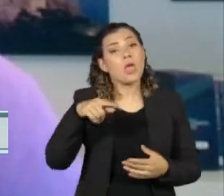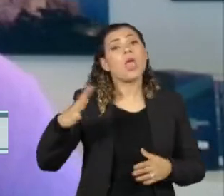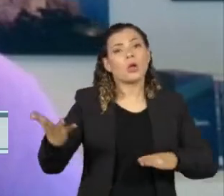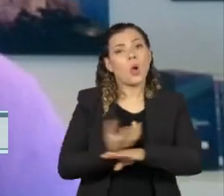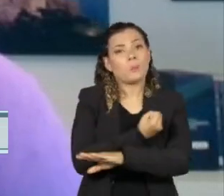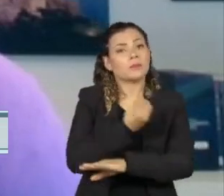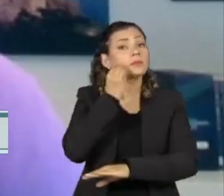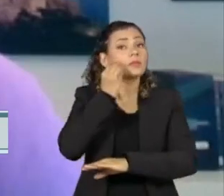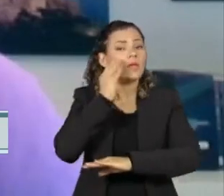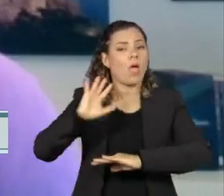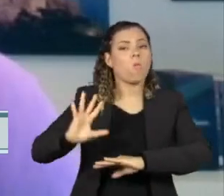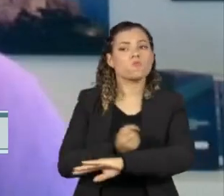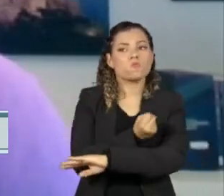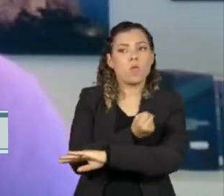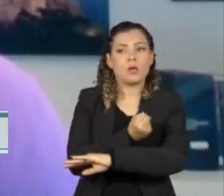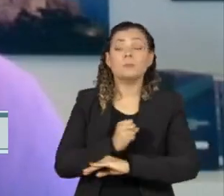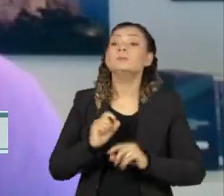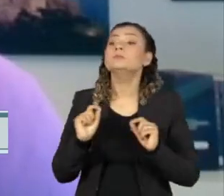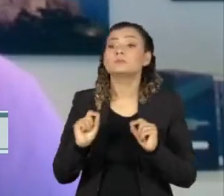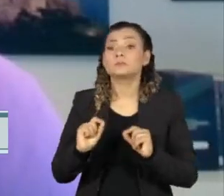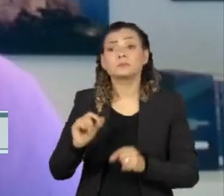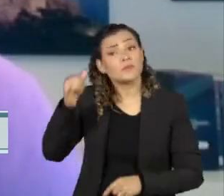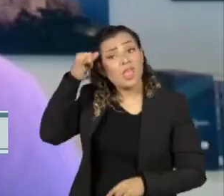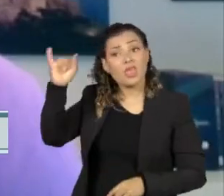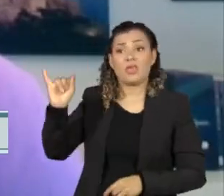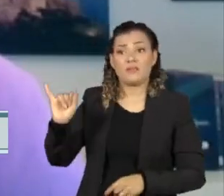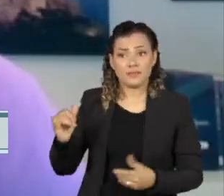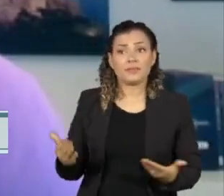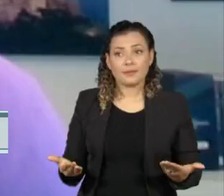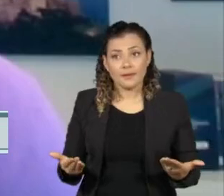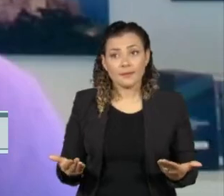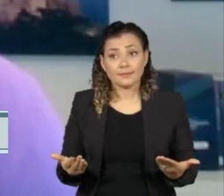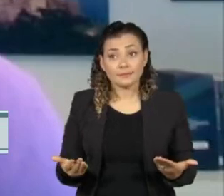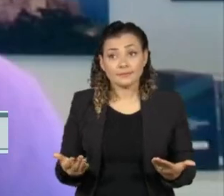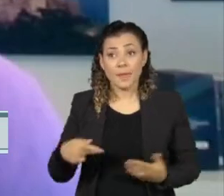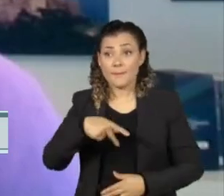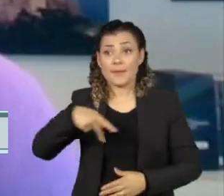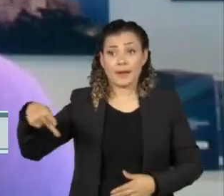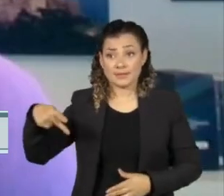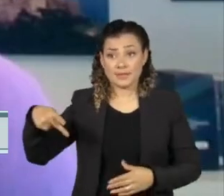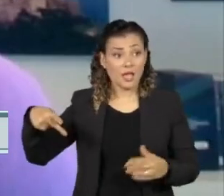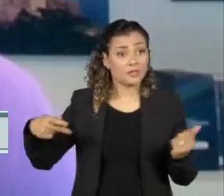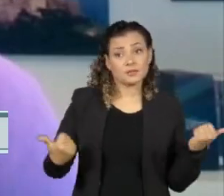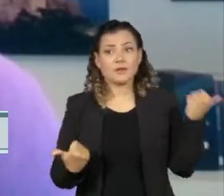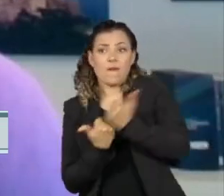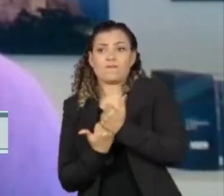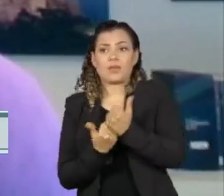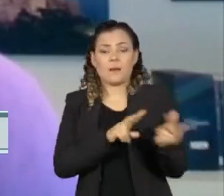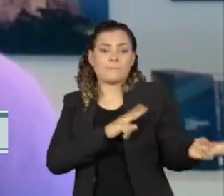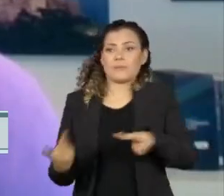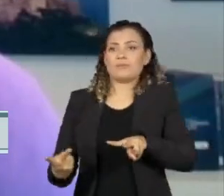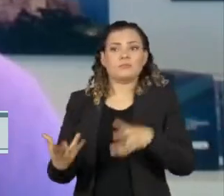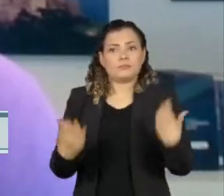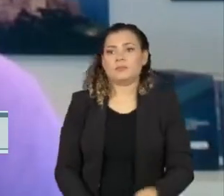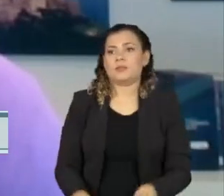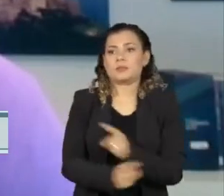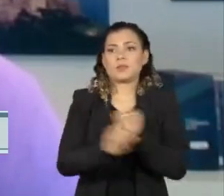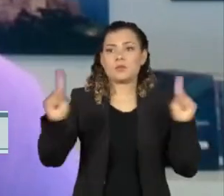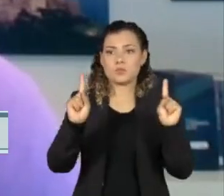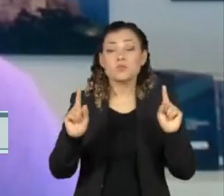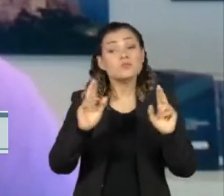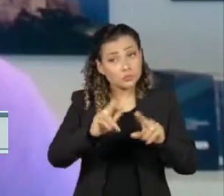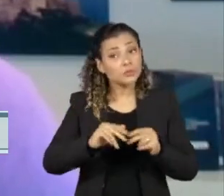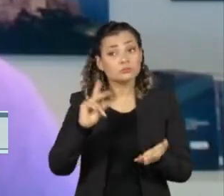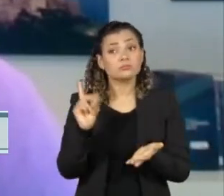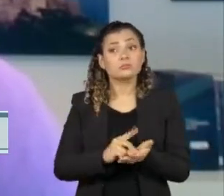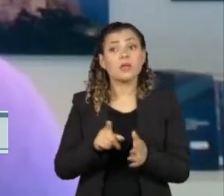golpe para impedir o que o presidente eleito se assuma. E por